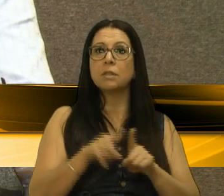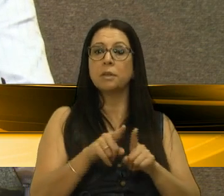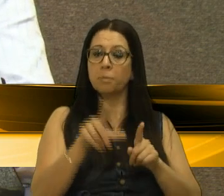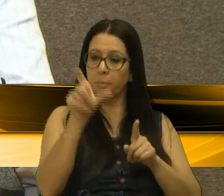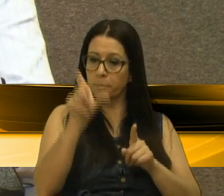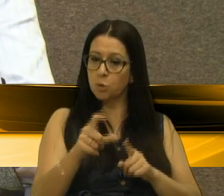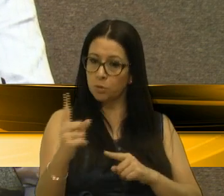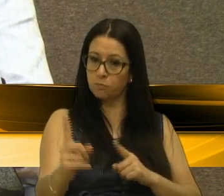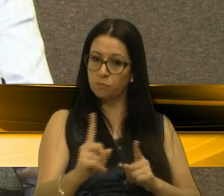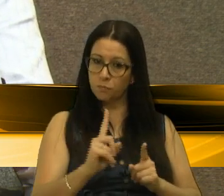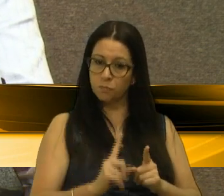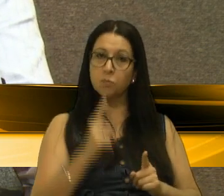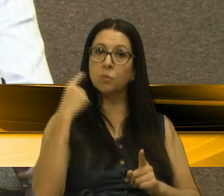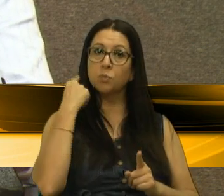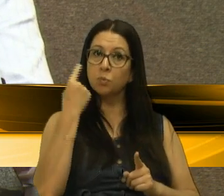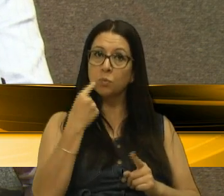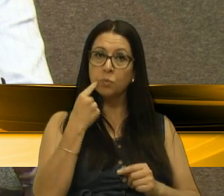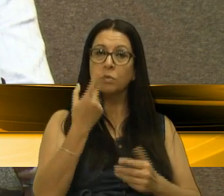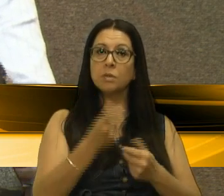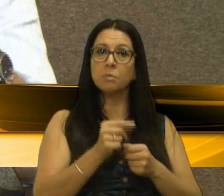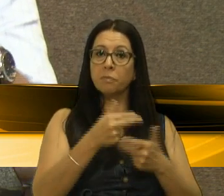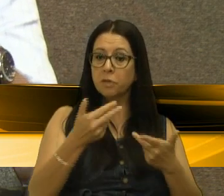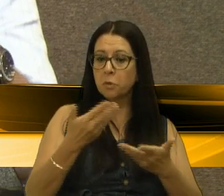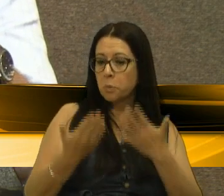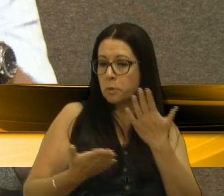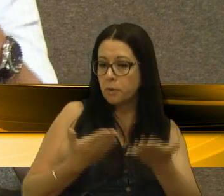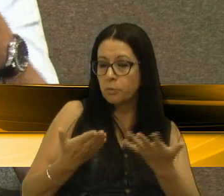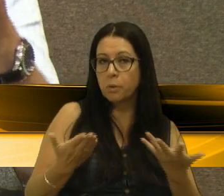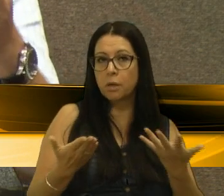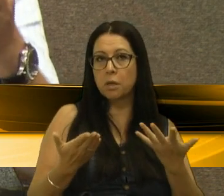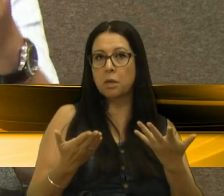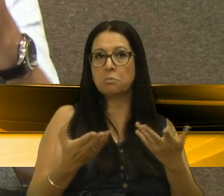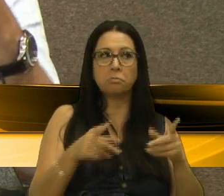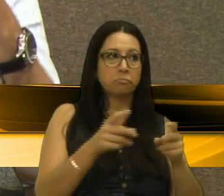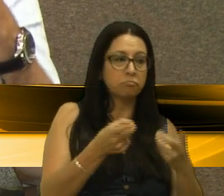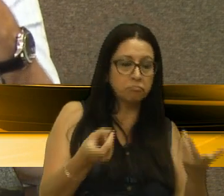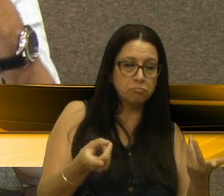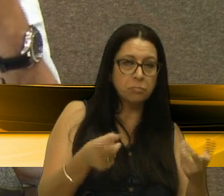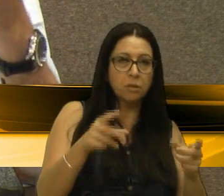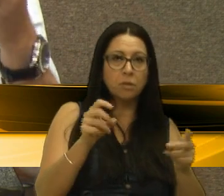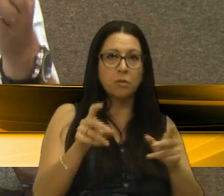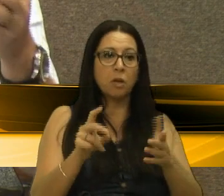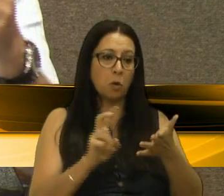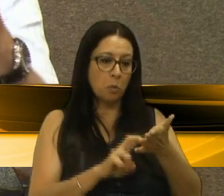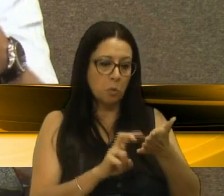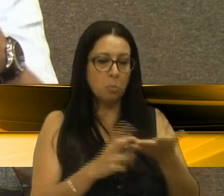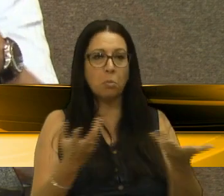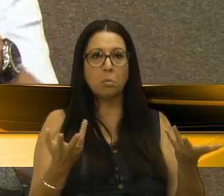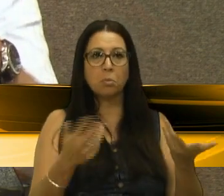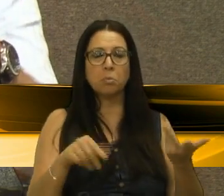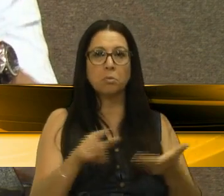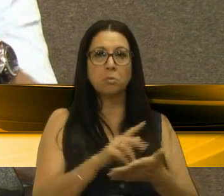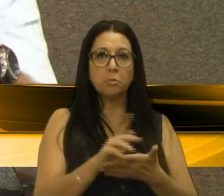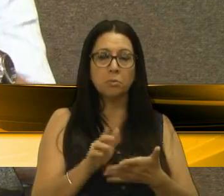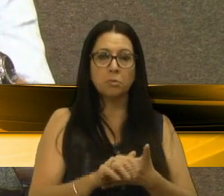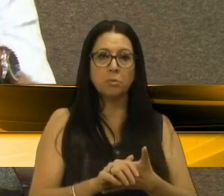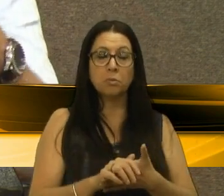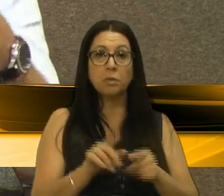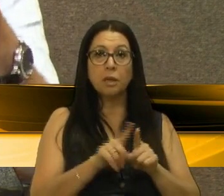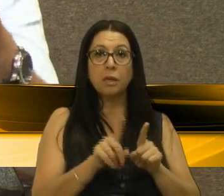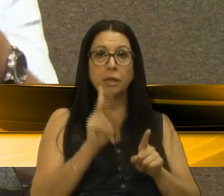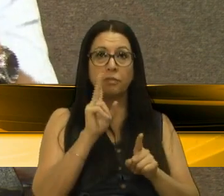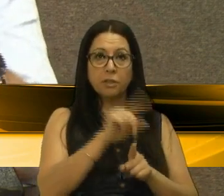pessoa surda para fazer algum atendimento no balcão, lá na agência bancária, para